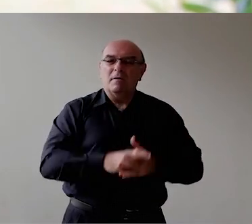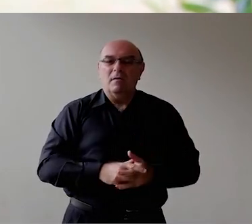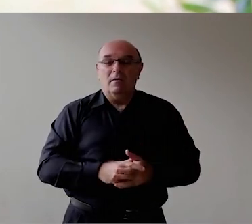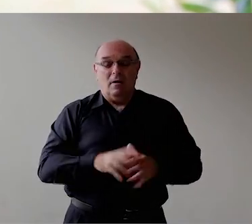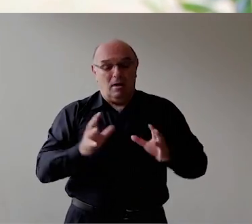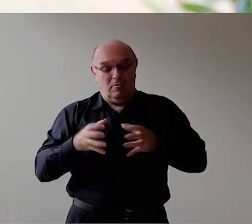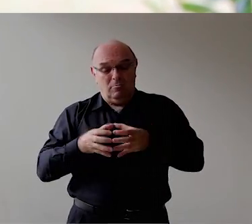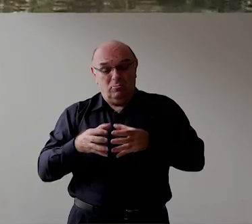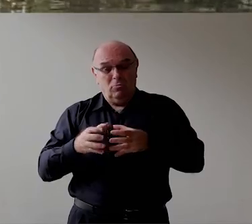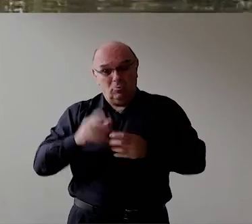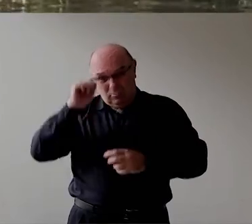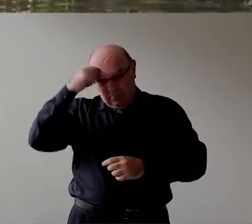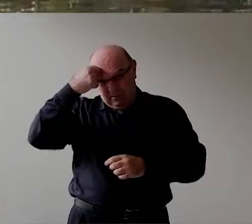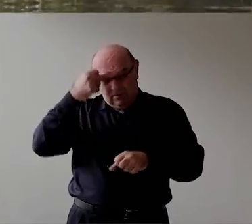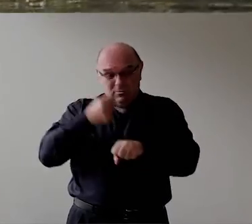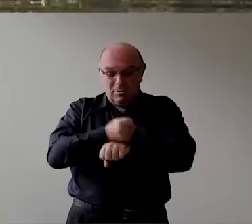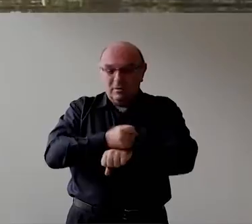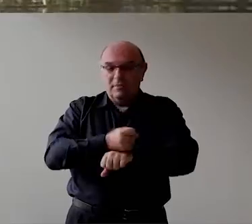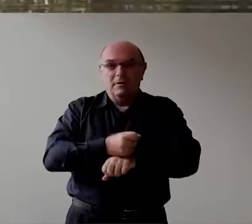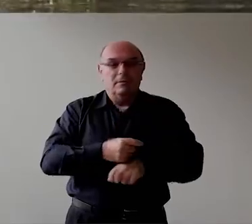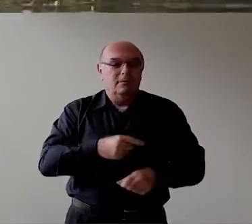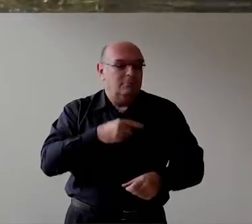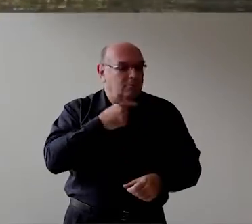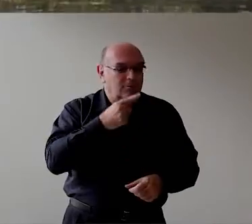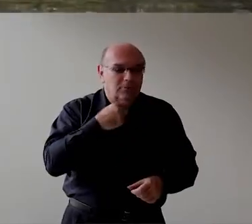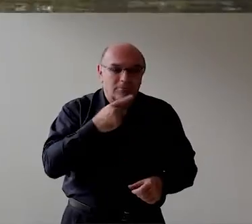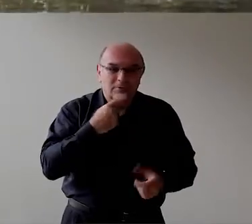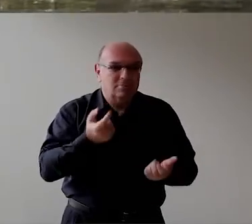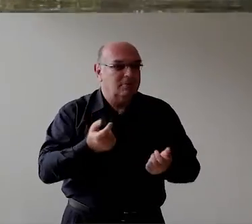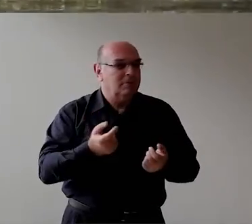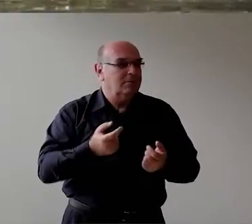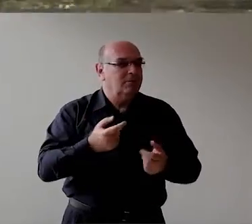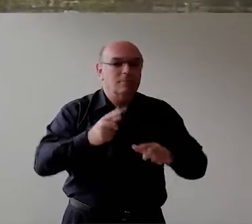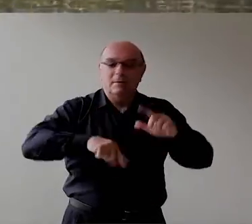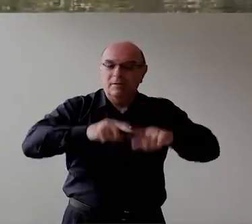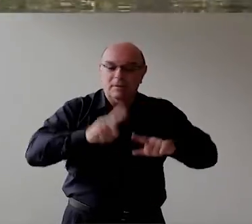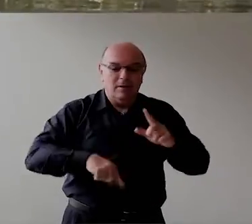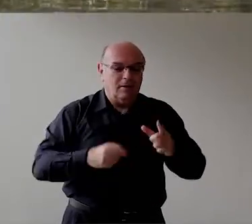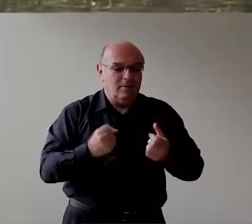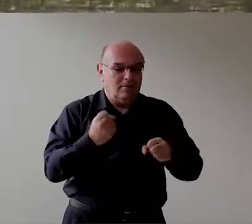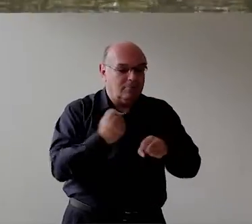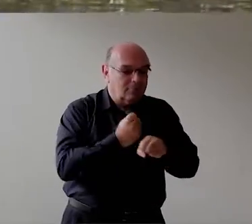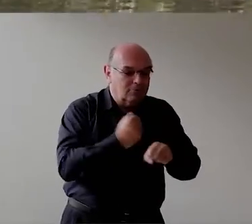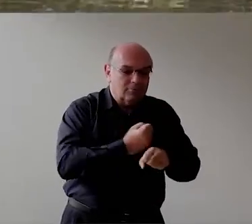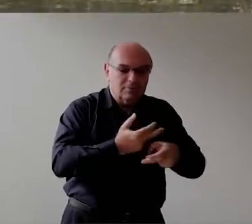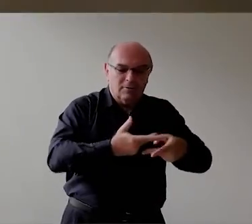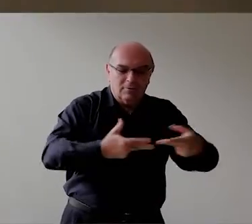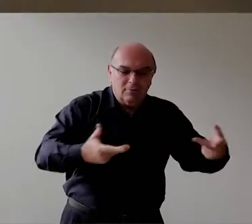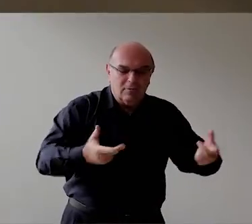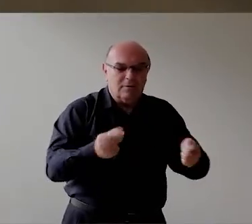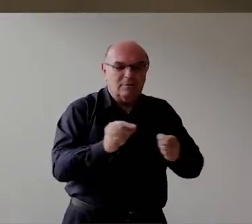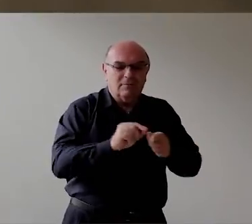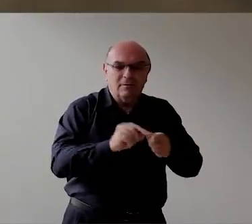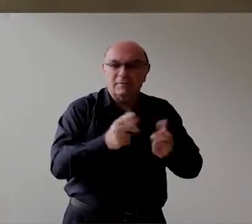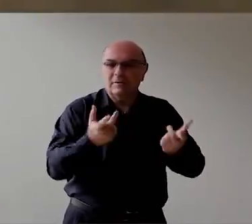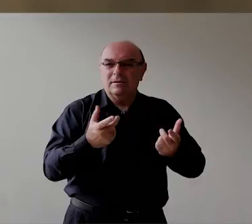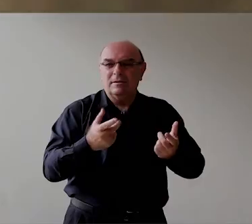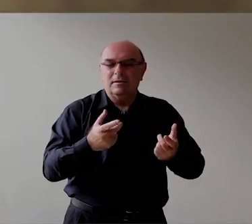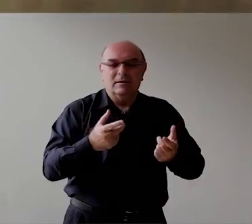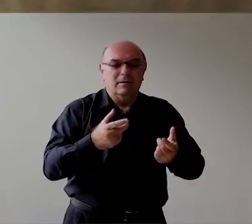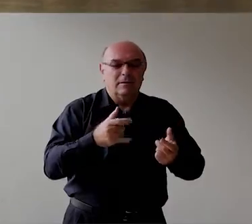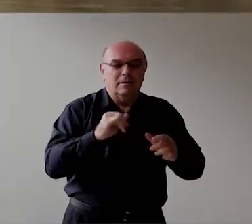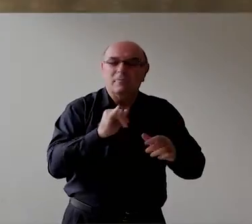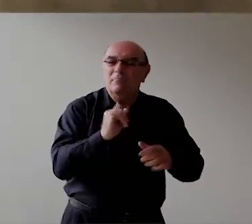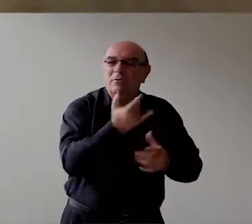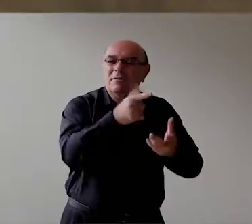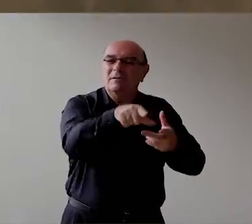Expressiva E aí o nosso povo Na época Não tinha essas condições Que hoje tem De ferramentas Morriam Afogados